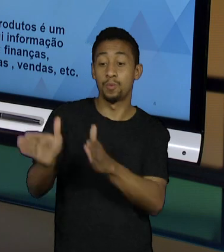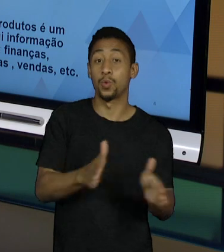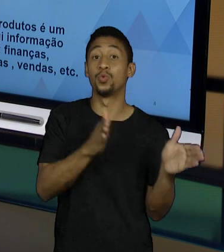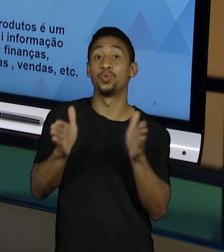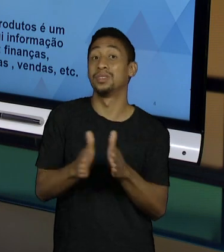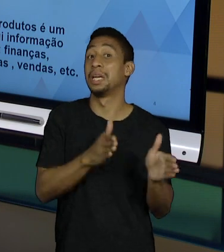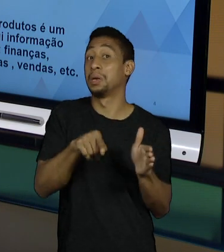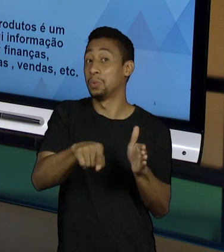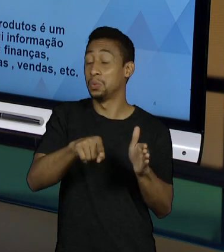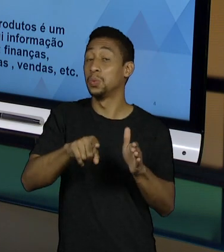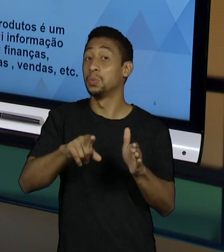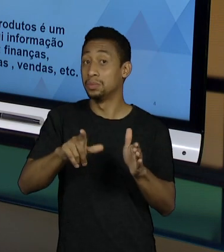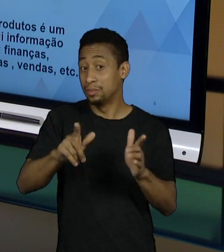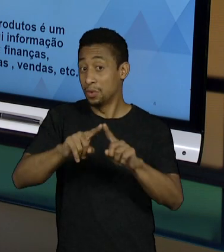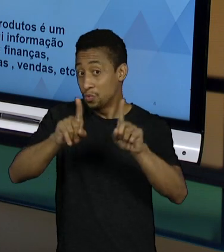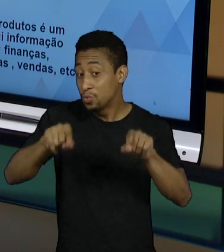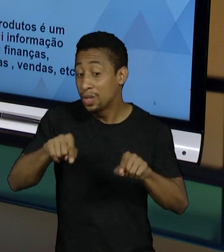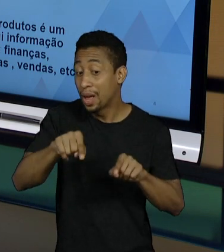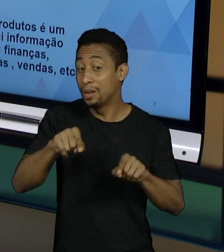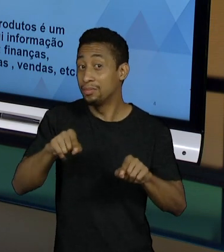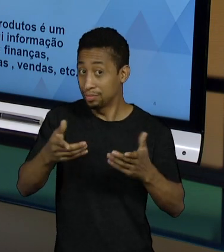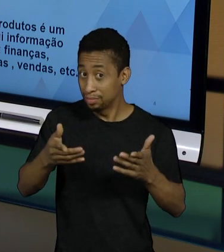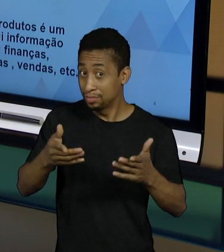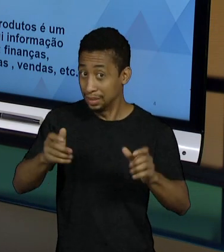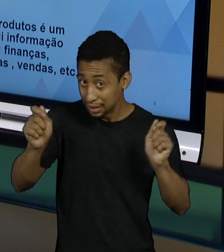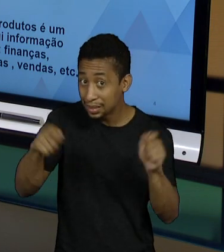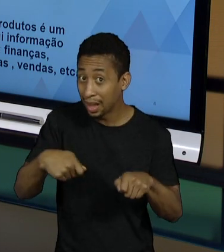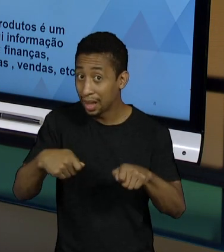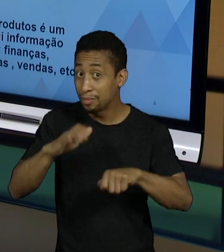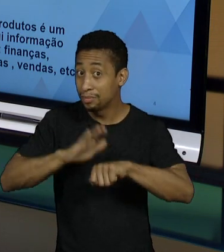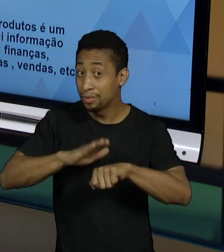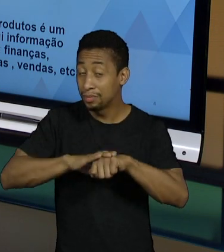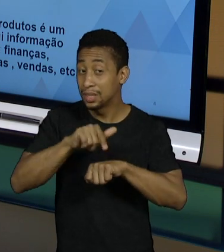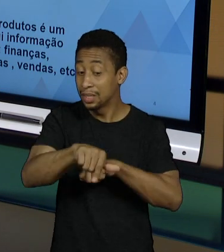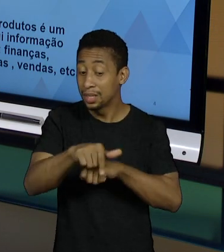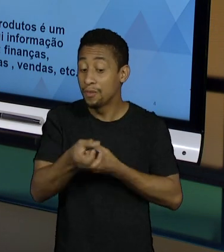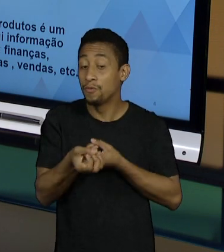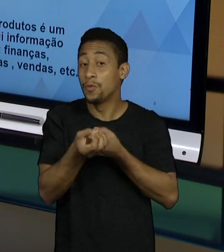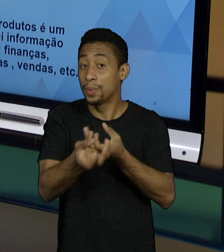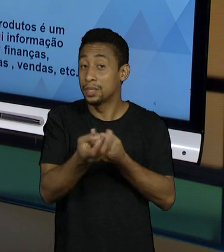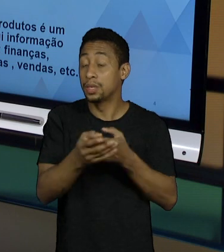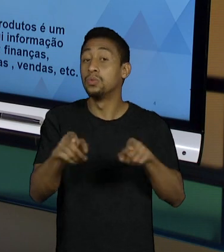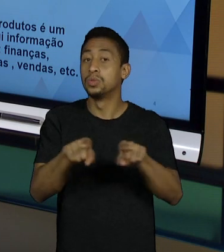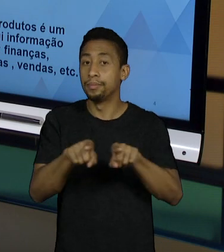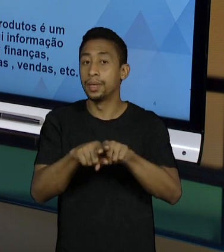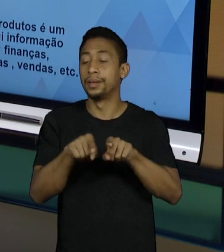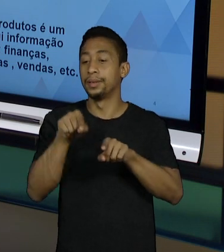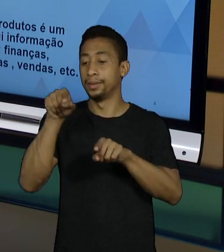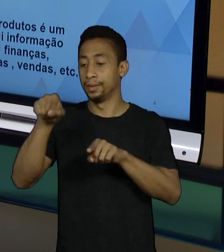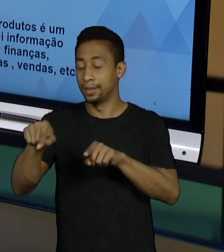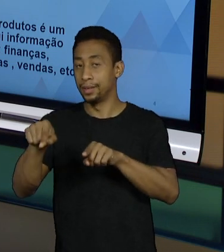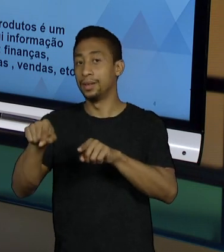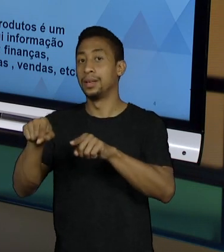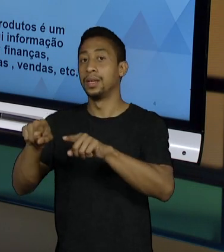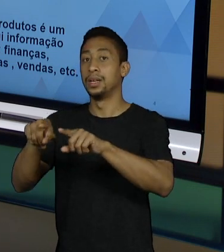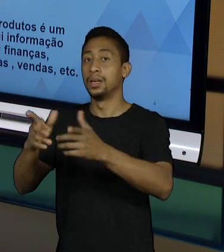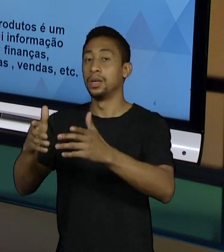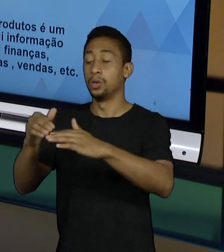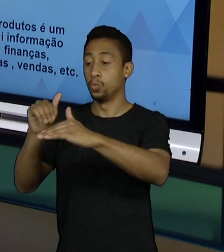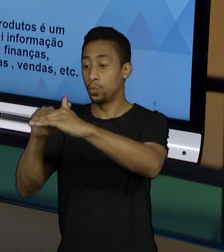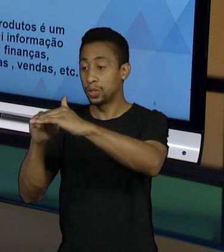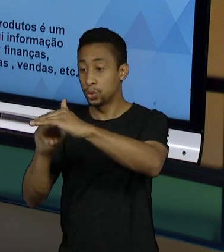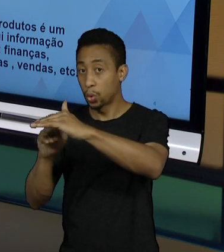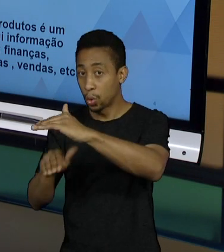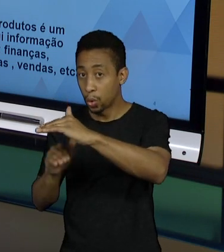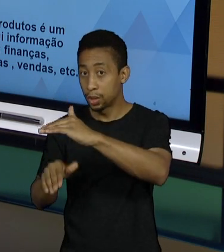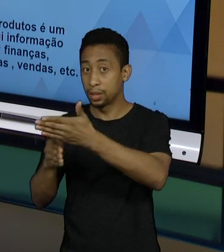eu fabricar o produto, eu tenho que ter informações do que? Do estoque de matéria-prima, eu tenho que ter informações da área de venda,